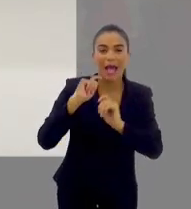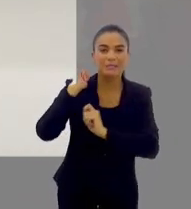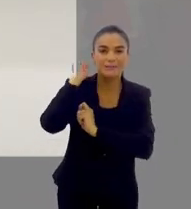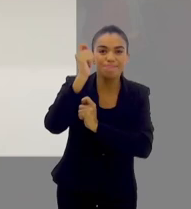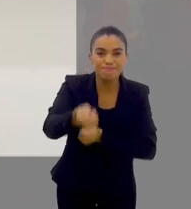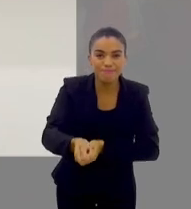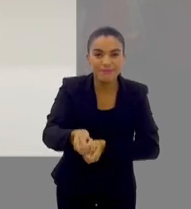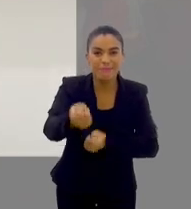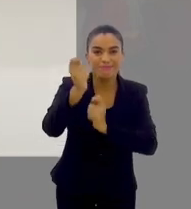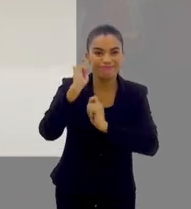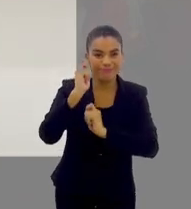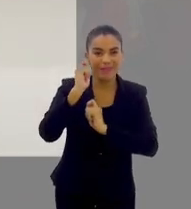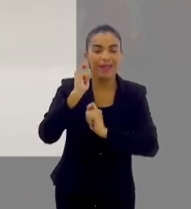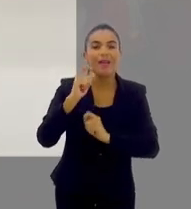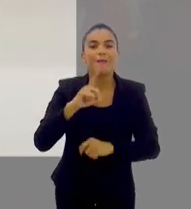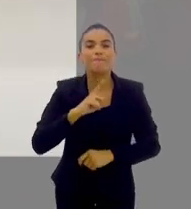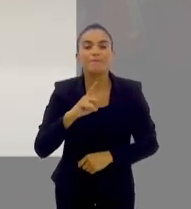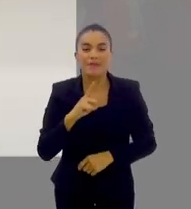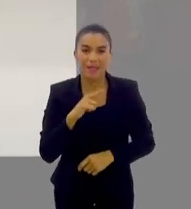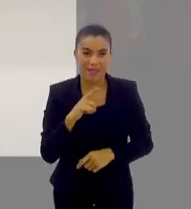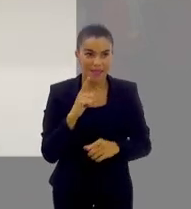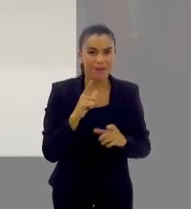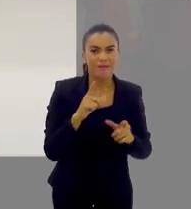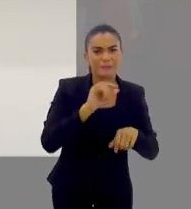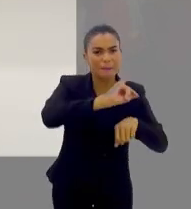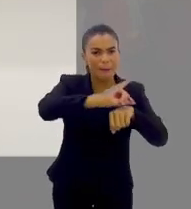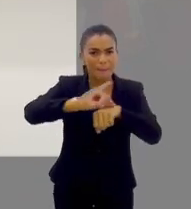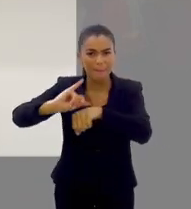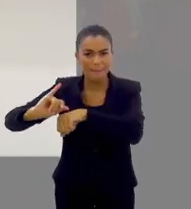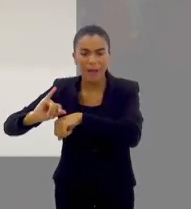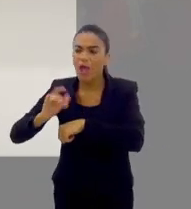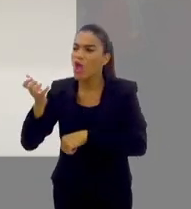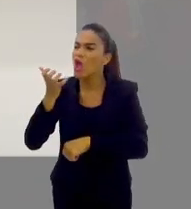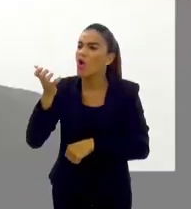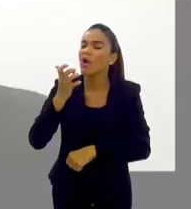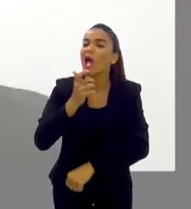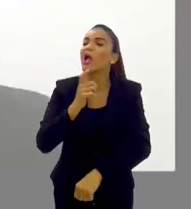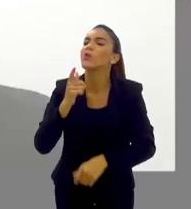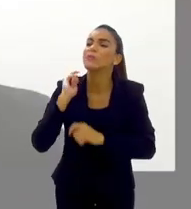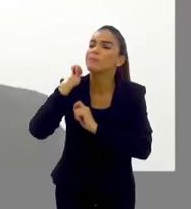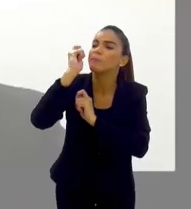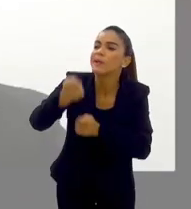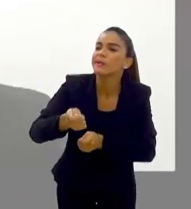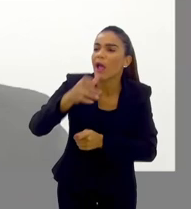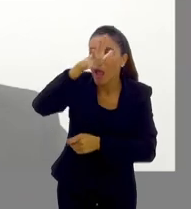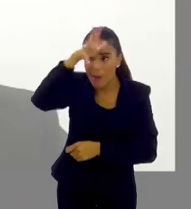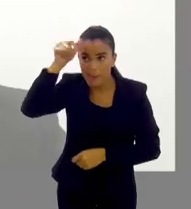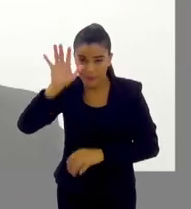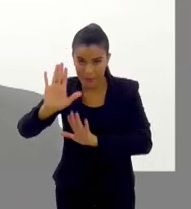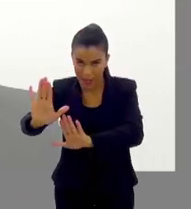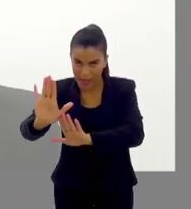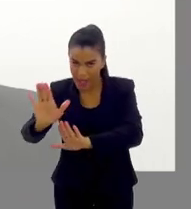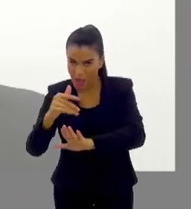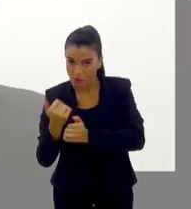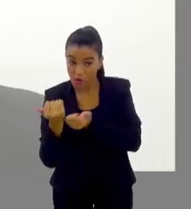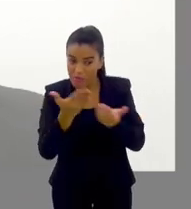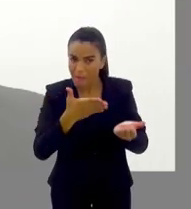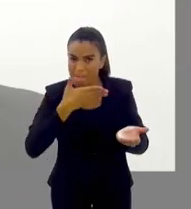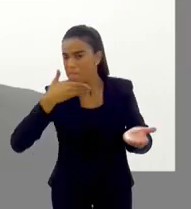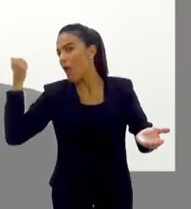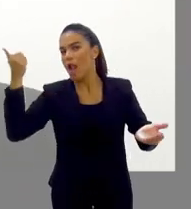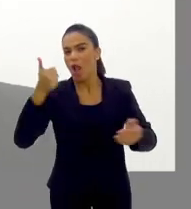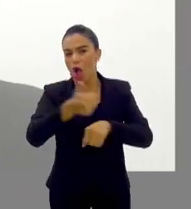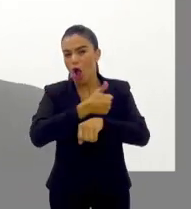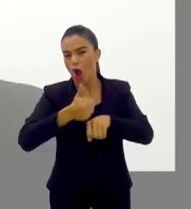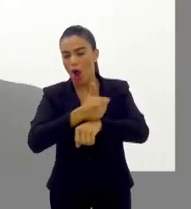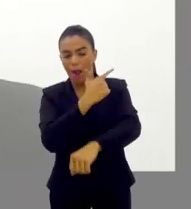gente ia na casa de pesca, tinha lá o Exposes, aí você chegava lá e falava assim, eu quero pescar na Amazônia, aí o cara, então peraí, vou te dar